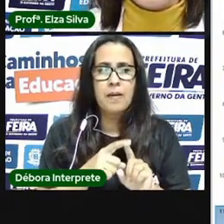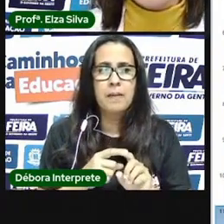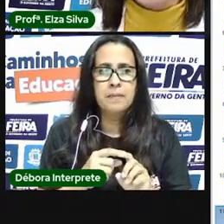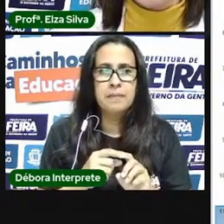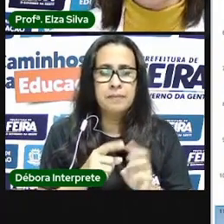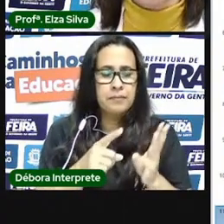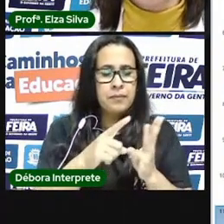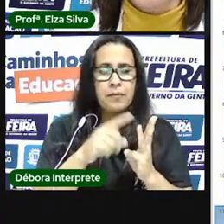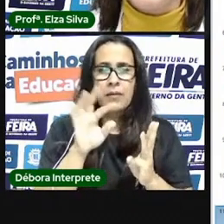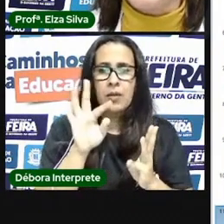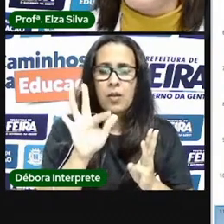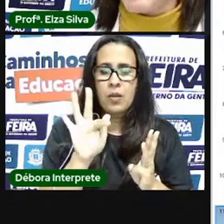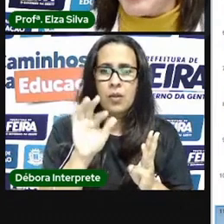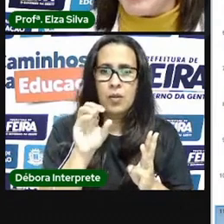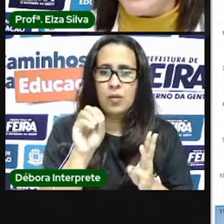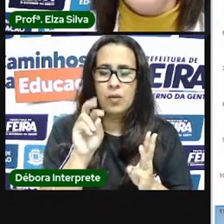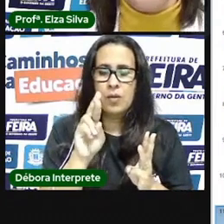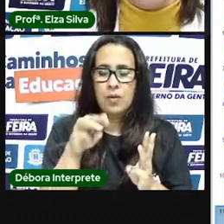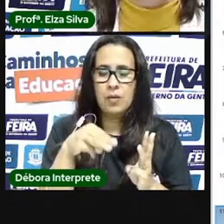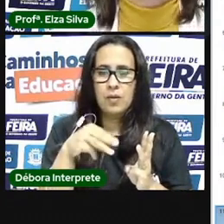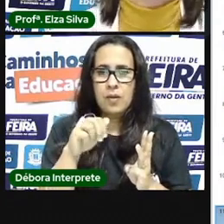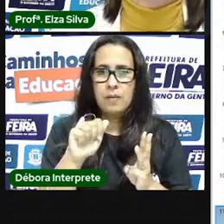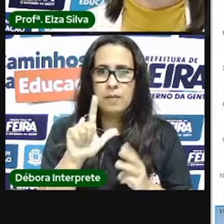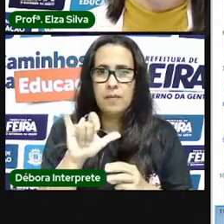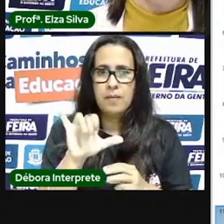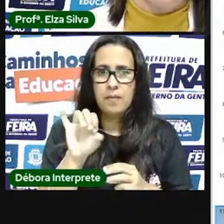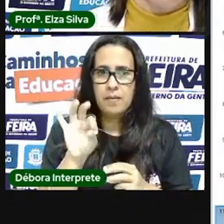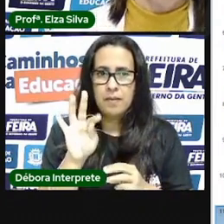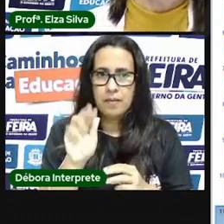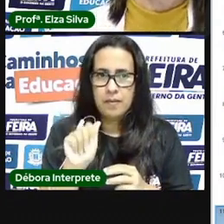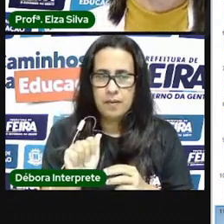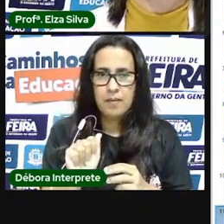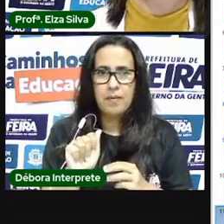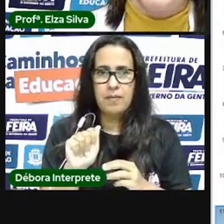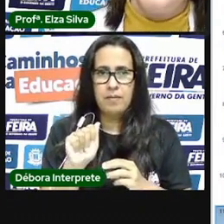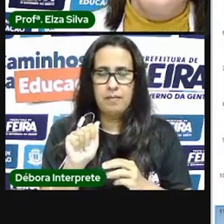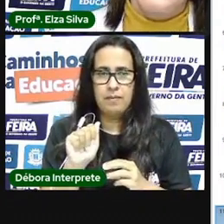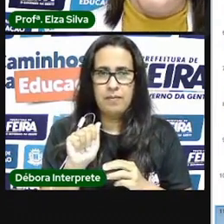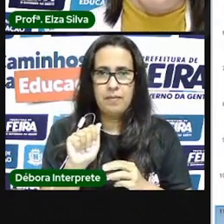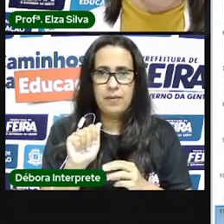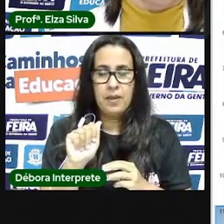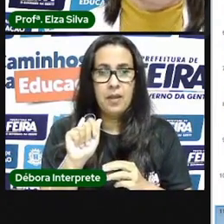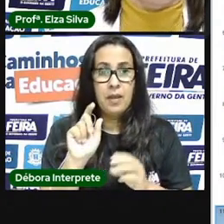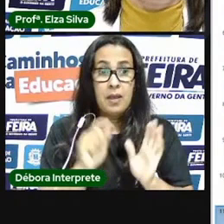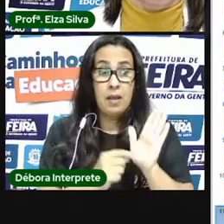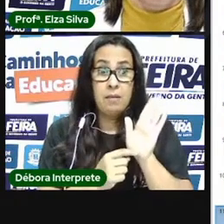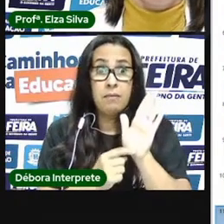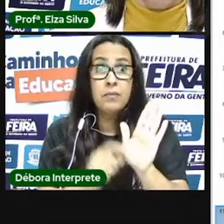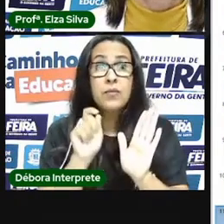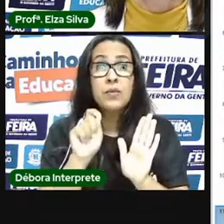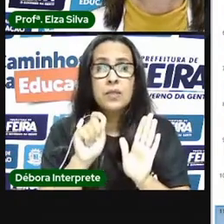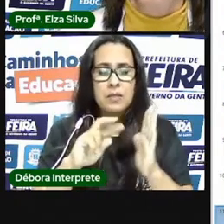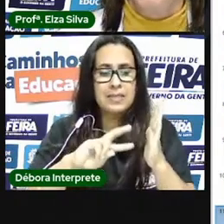E essa modalidade artística ela se preocupa com os significados que ela quer comunicar